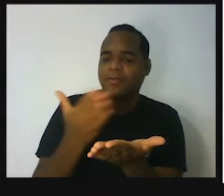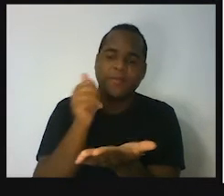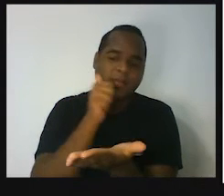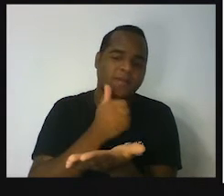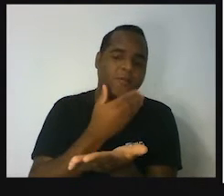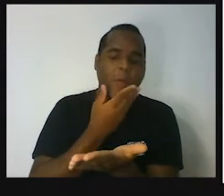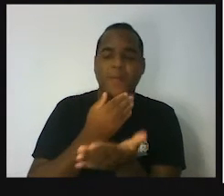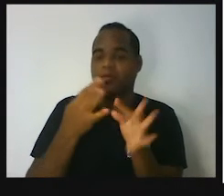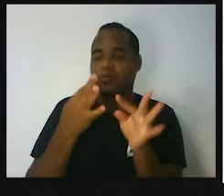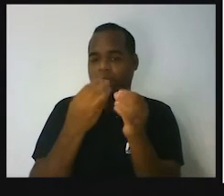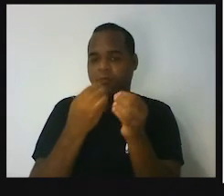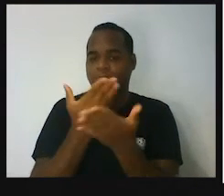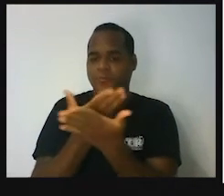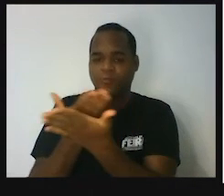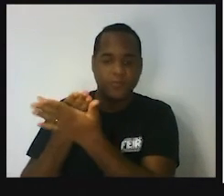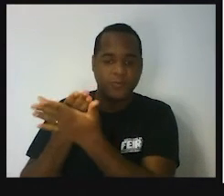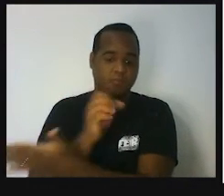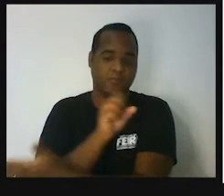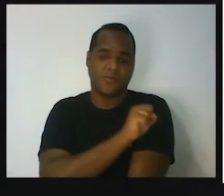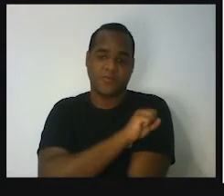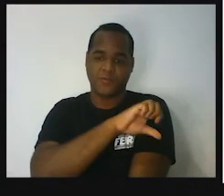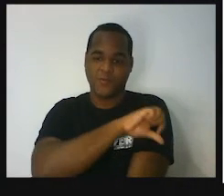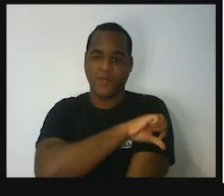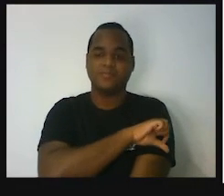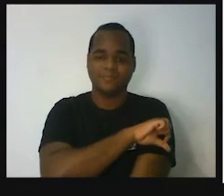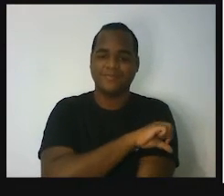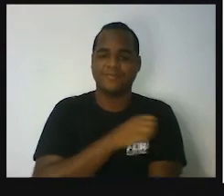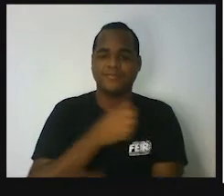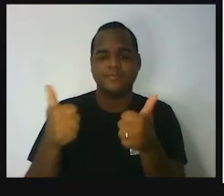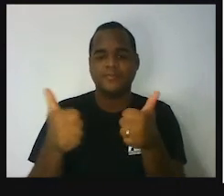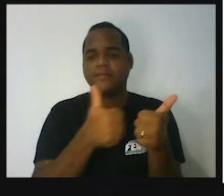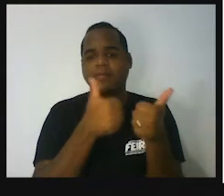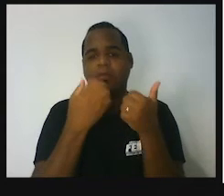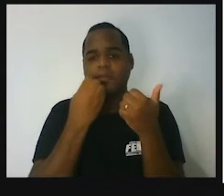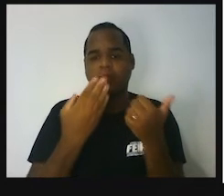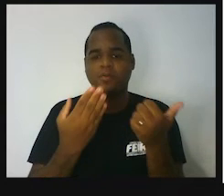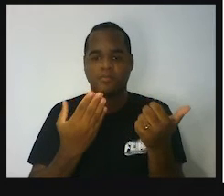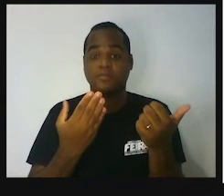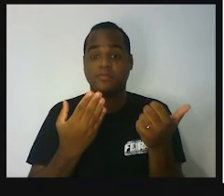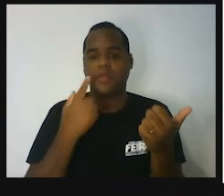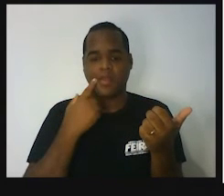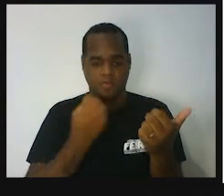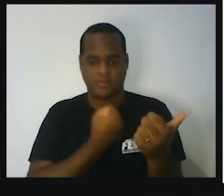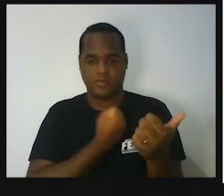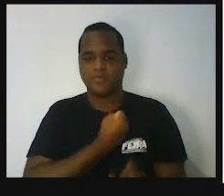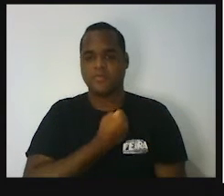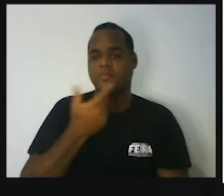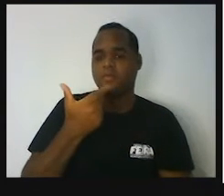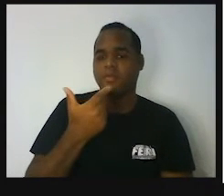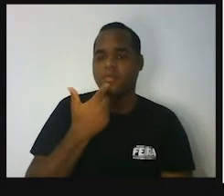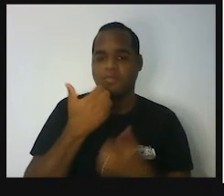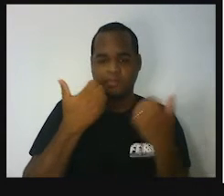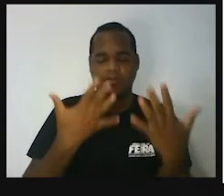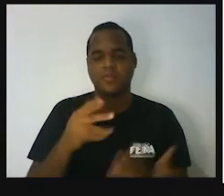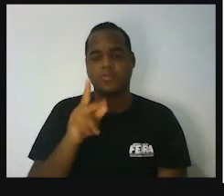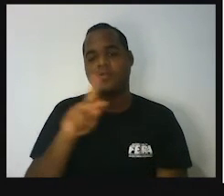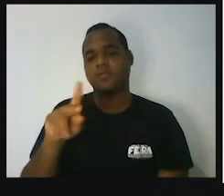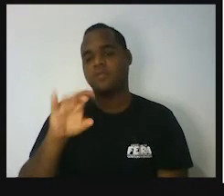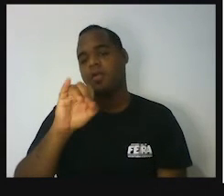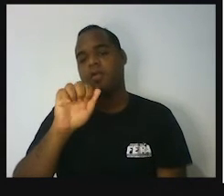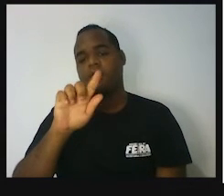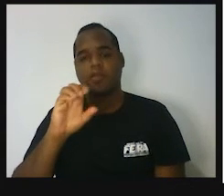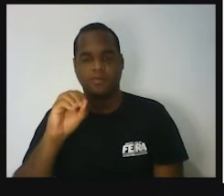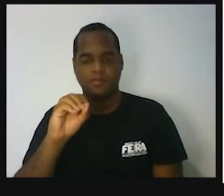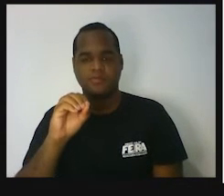estudante do oitavo e do nono ano. Essa é a aula de número 12. Eu sou o professor Iago